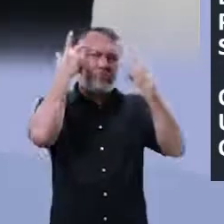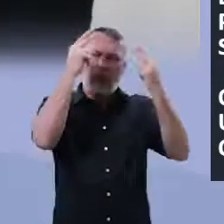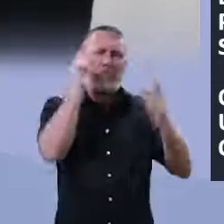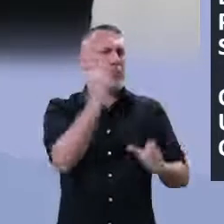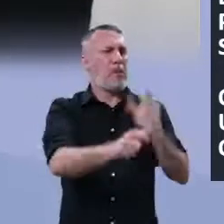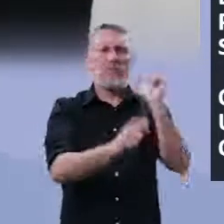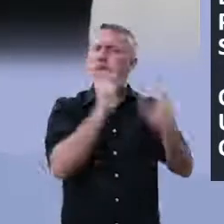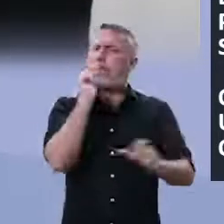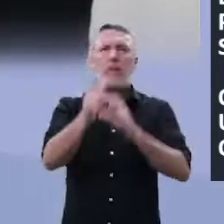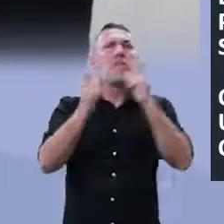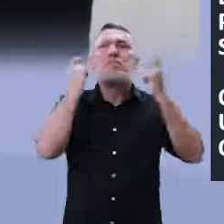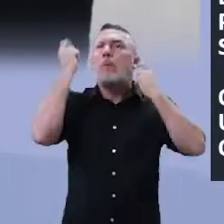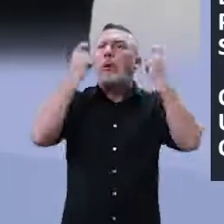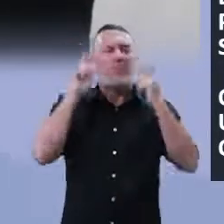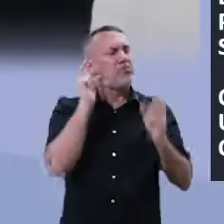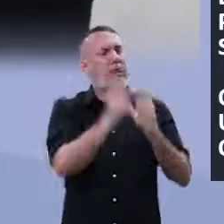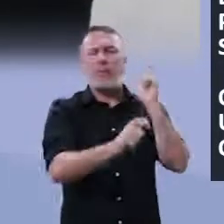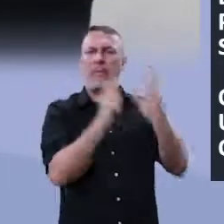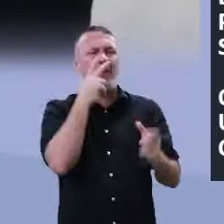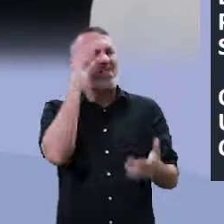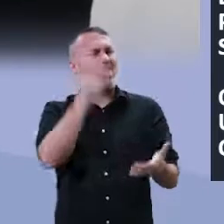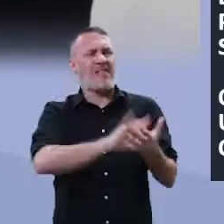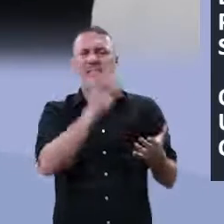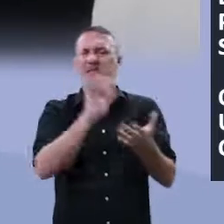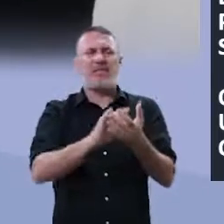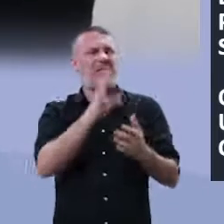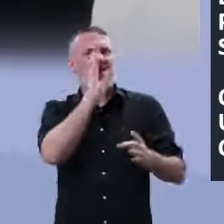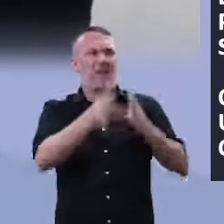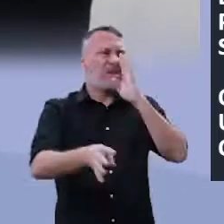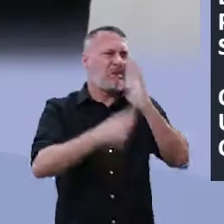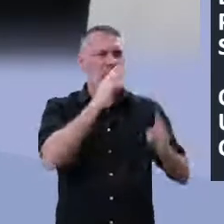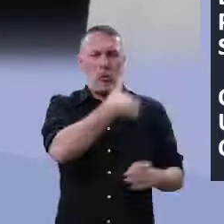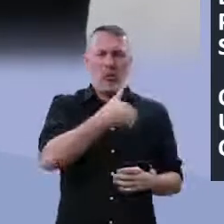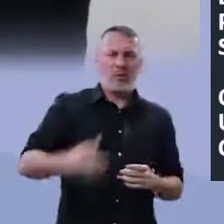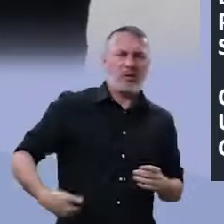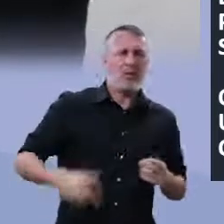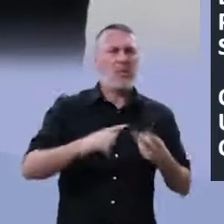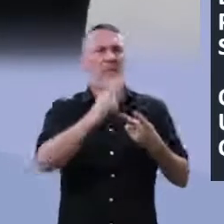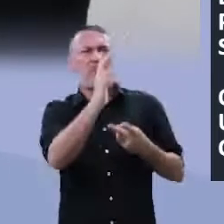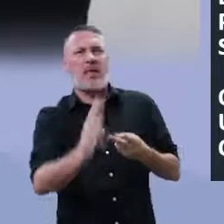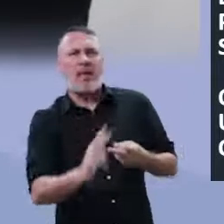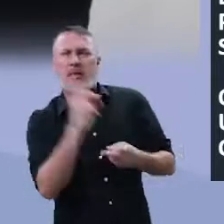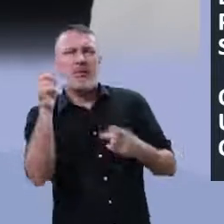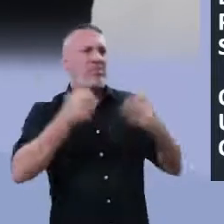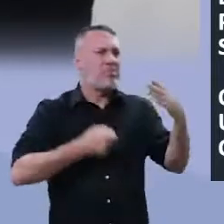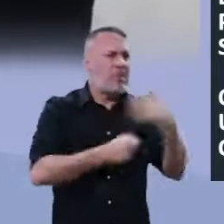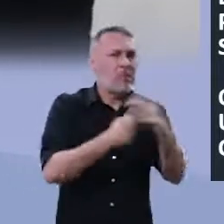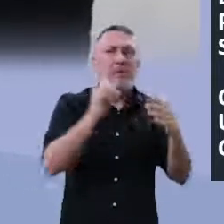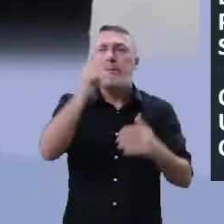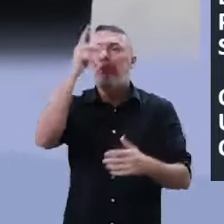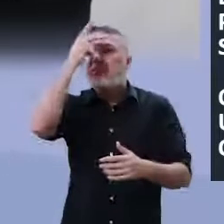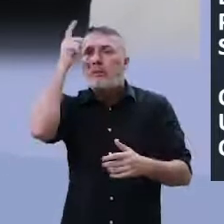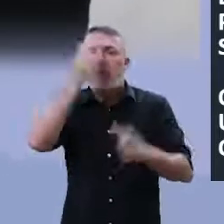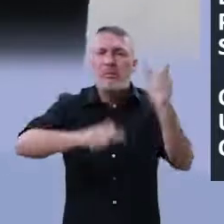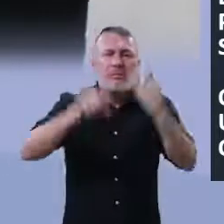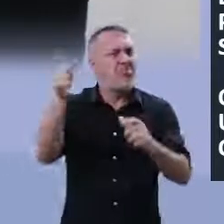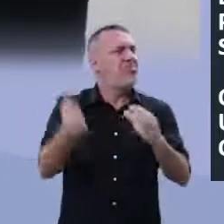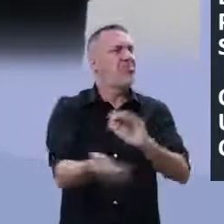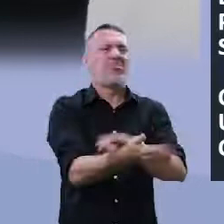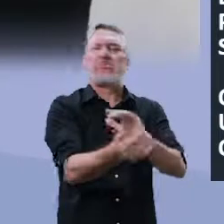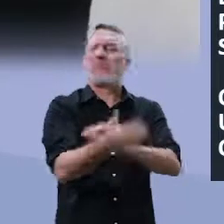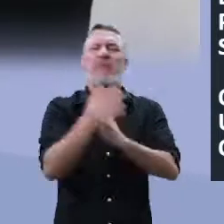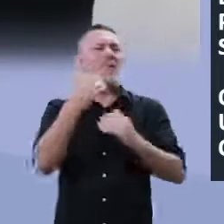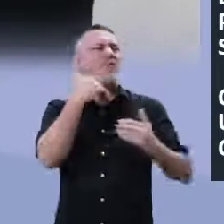sem se preocupar. E ele entregava de verdade governadores, padres, ele denunciava cidadãos